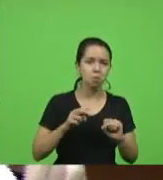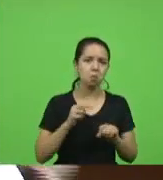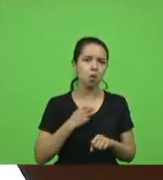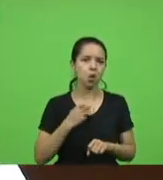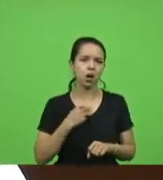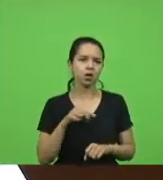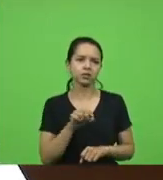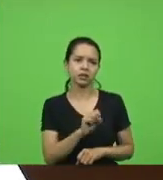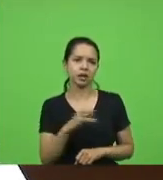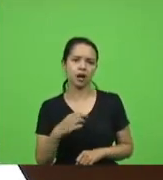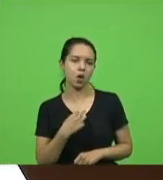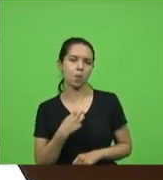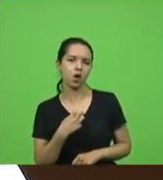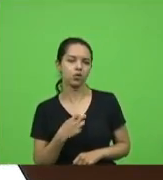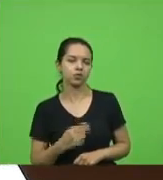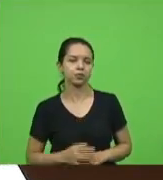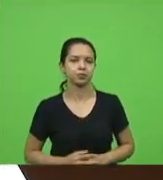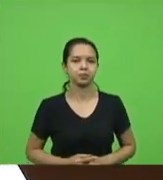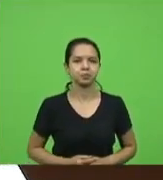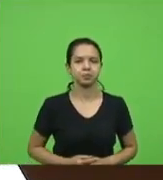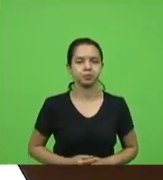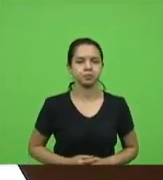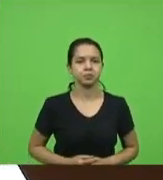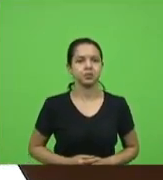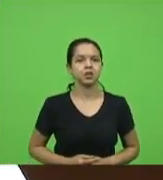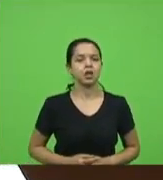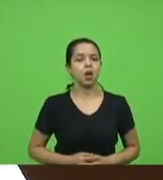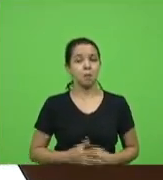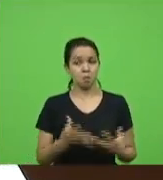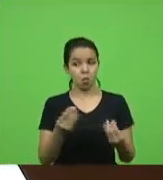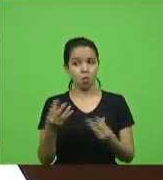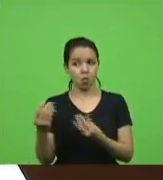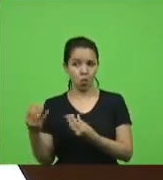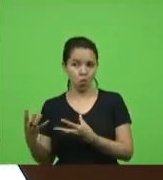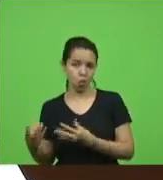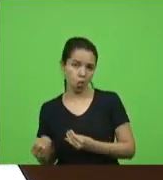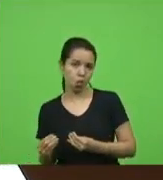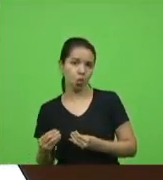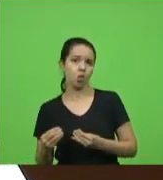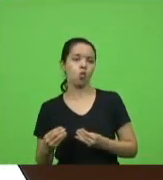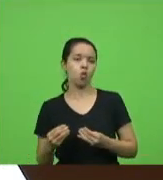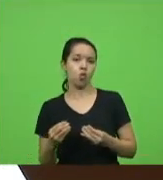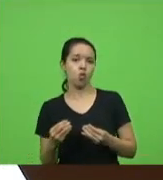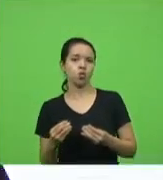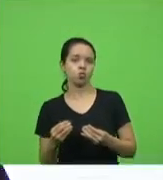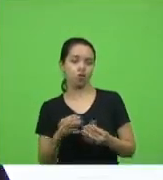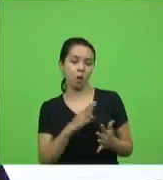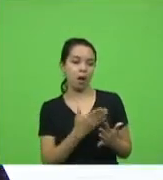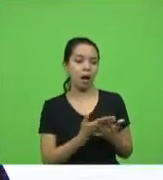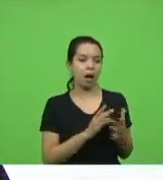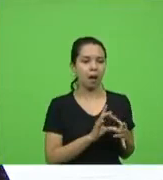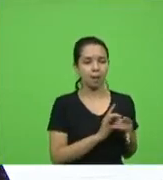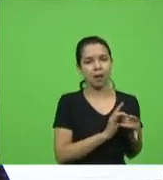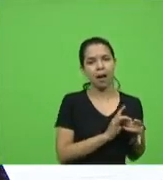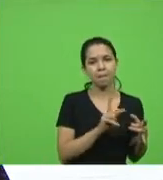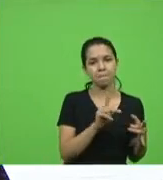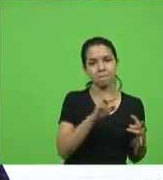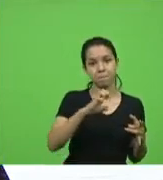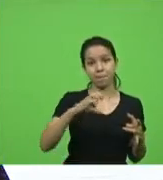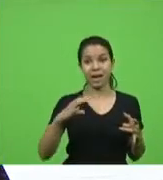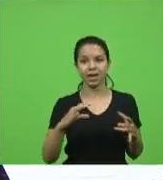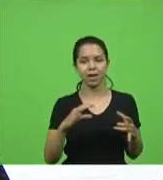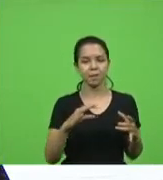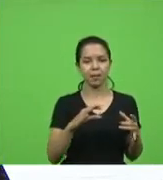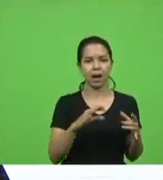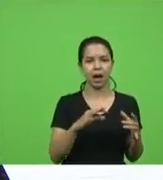deputado Kenes está muita gente se prevalecendo dessa PEC para fazer coisa que não que para não fazer